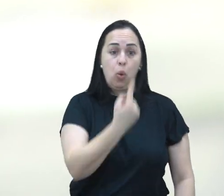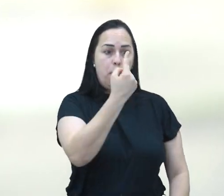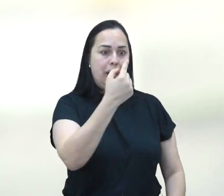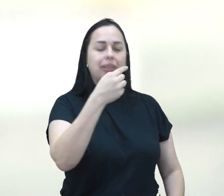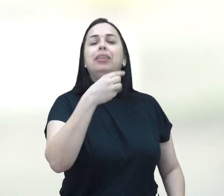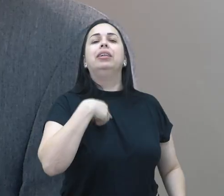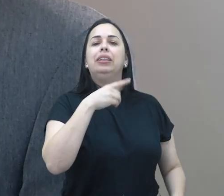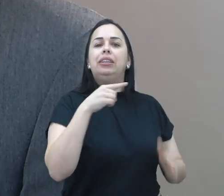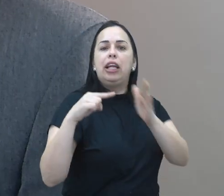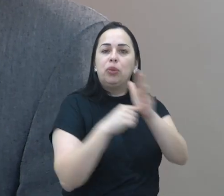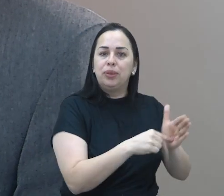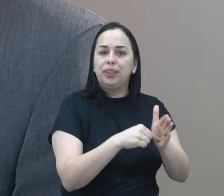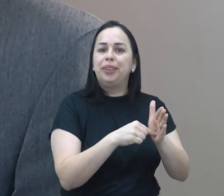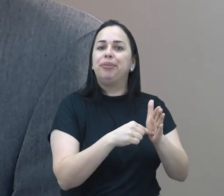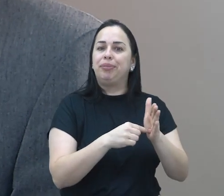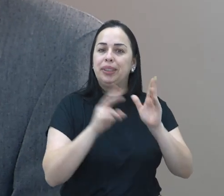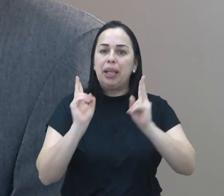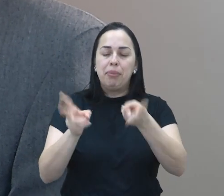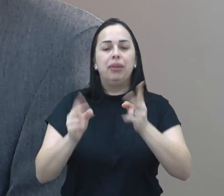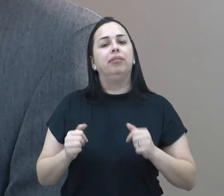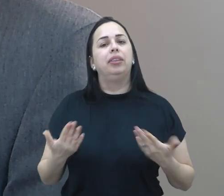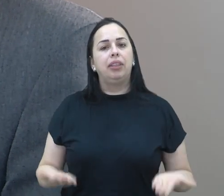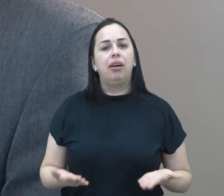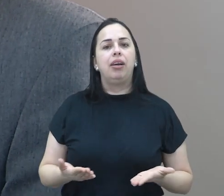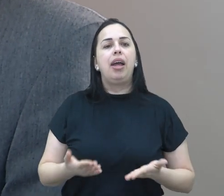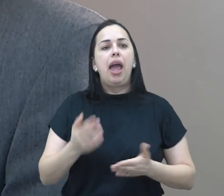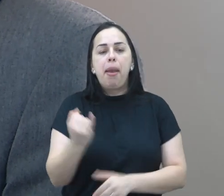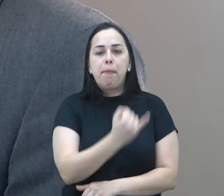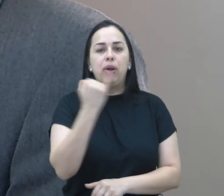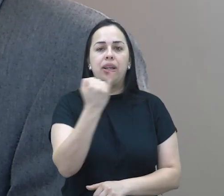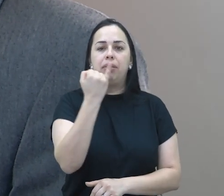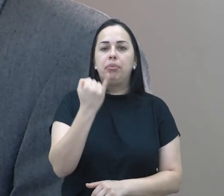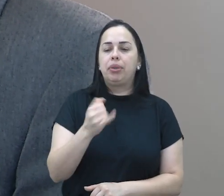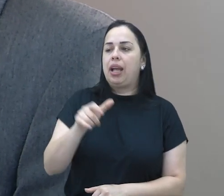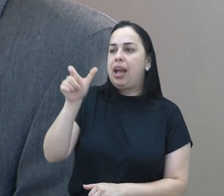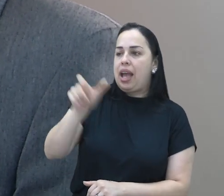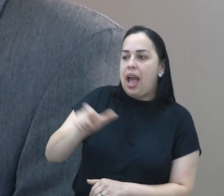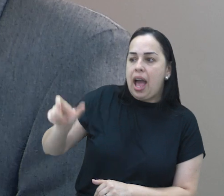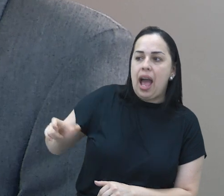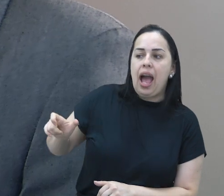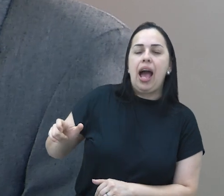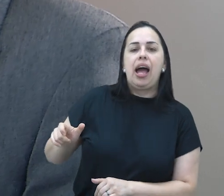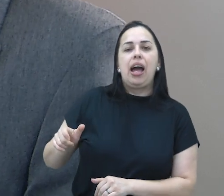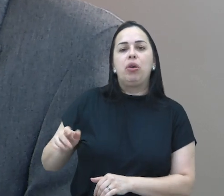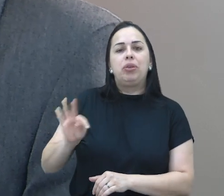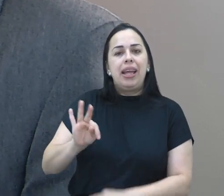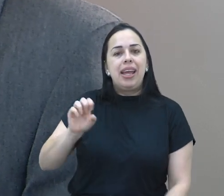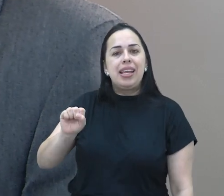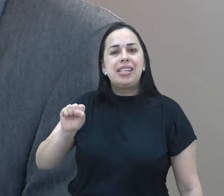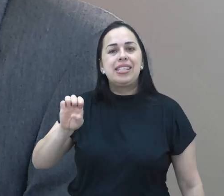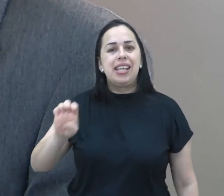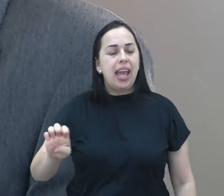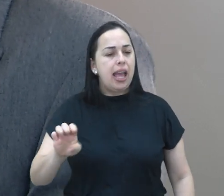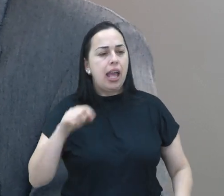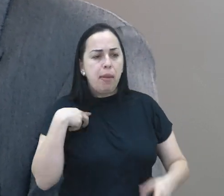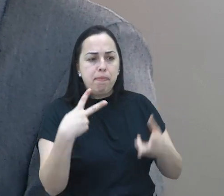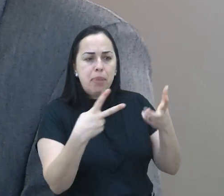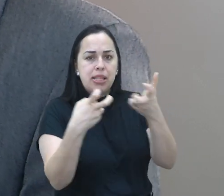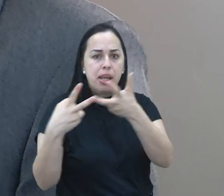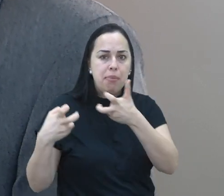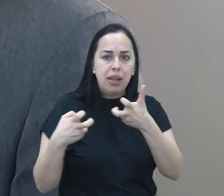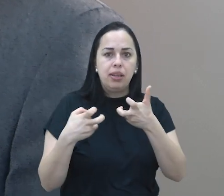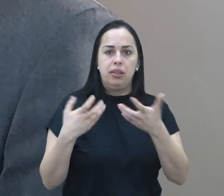por minuto. Ele é um aplicativo muito importante porque ele vai permitir as autoridades estarem mais próximas das